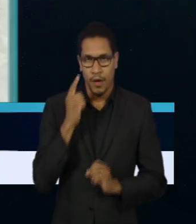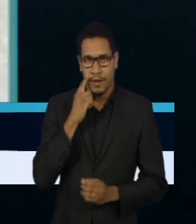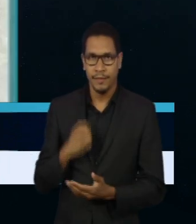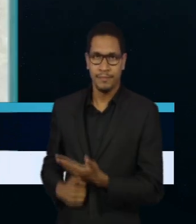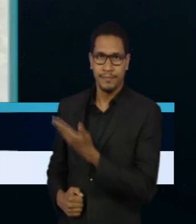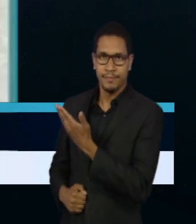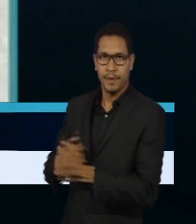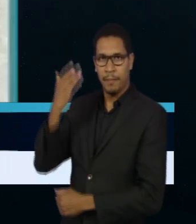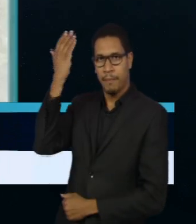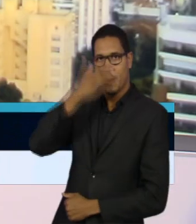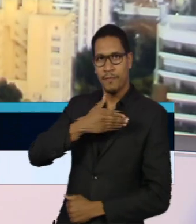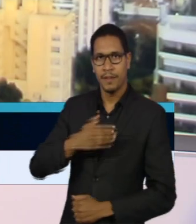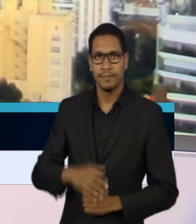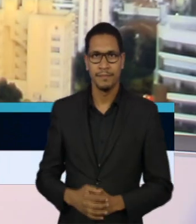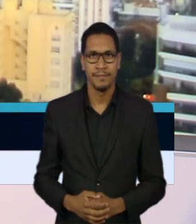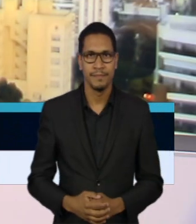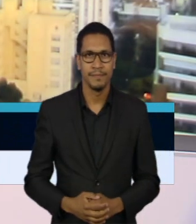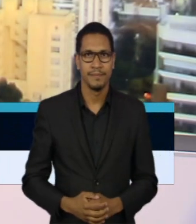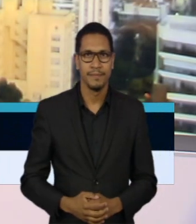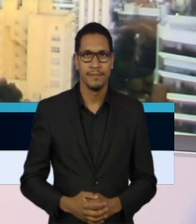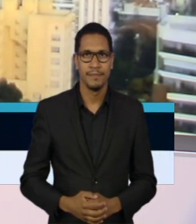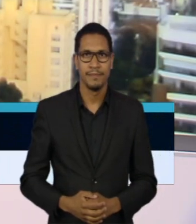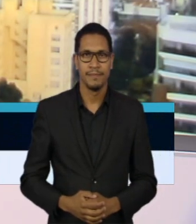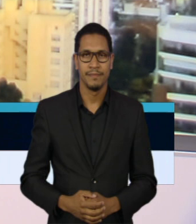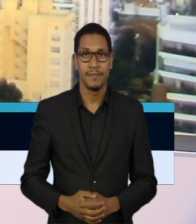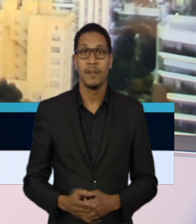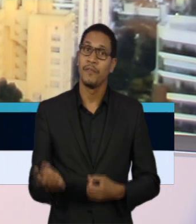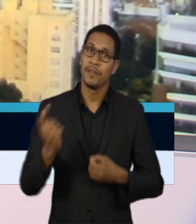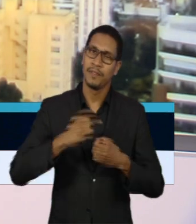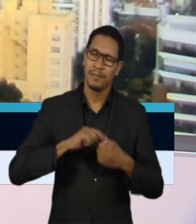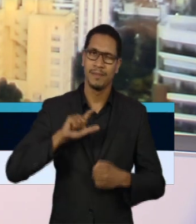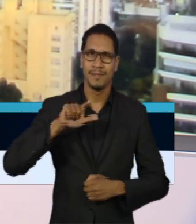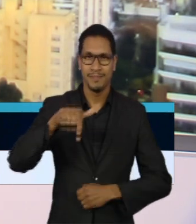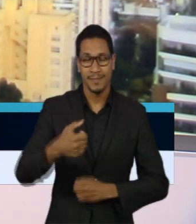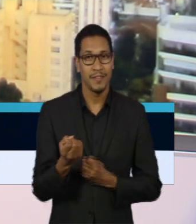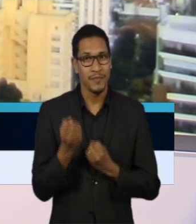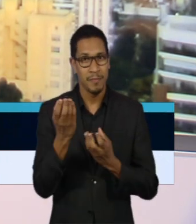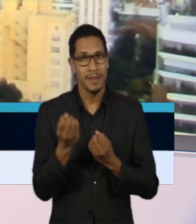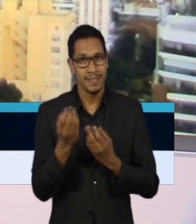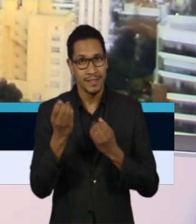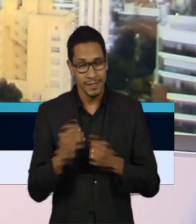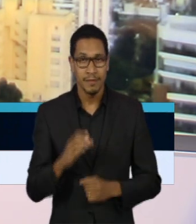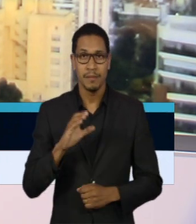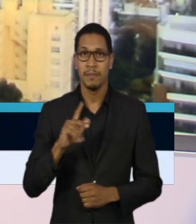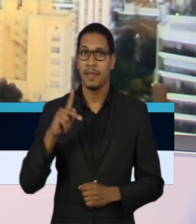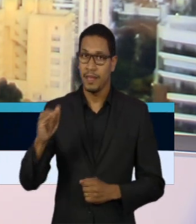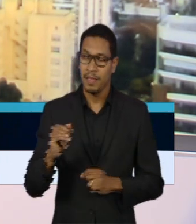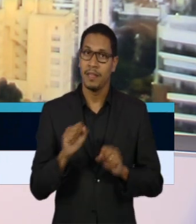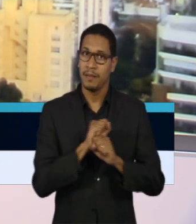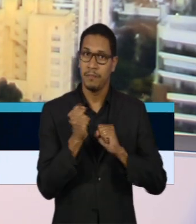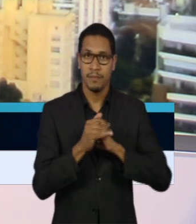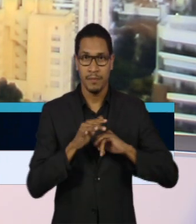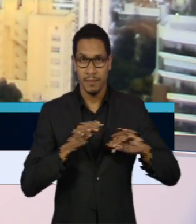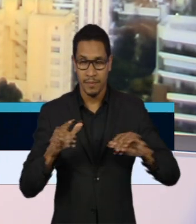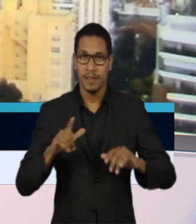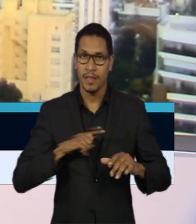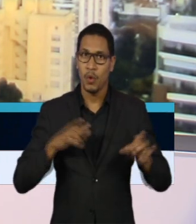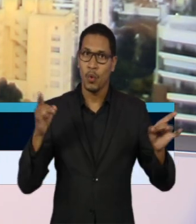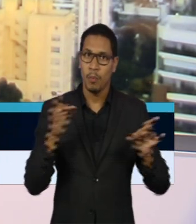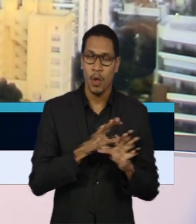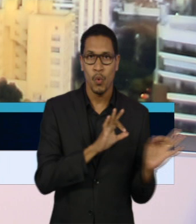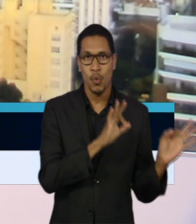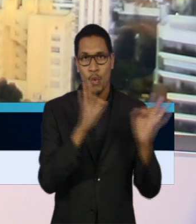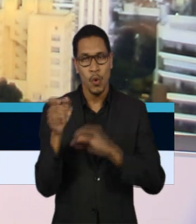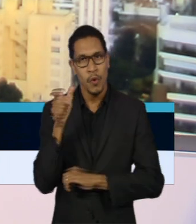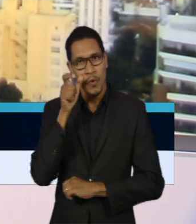Está aí os documentos para informar. Nós voltamos daqui a pouco com mais informações sobre a CPI da pandemia. cobertura completa você